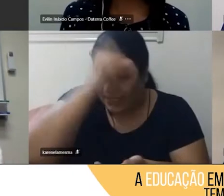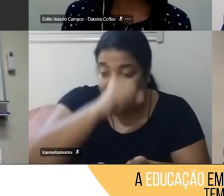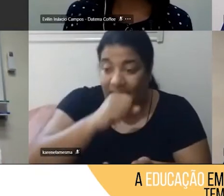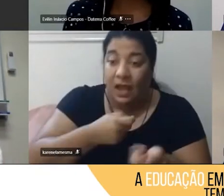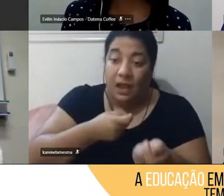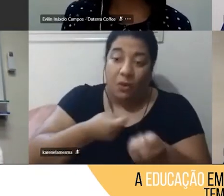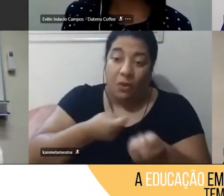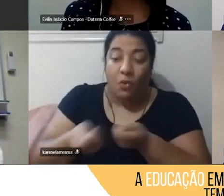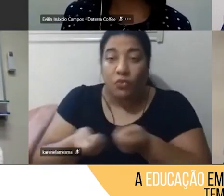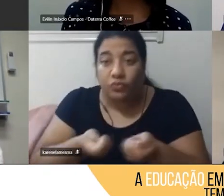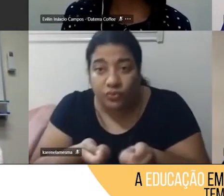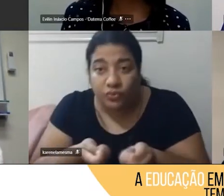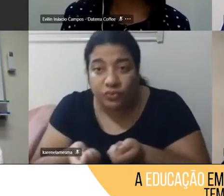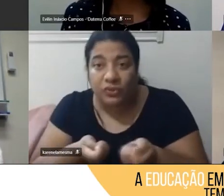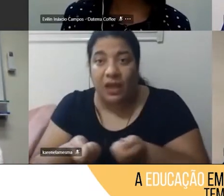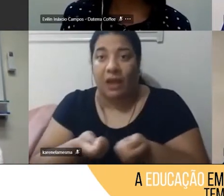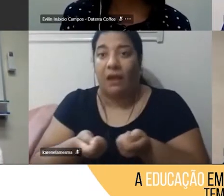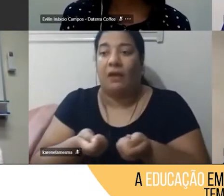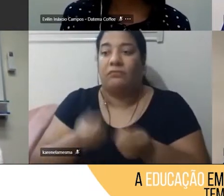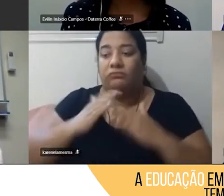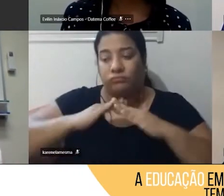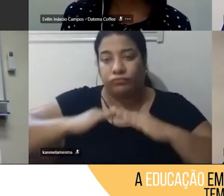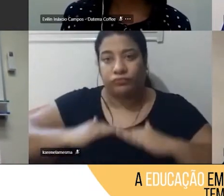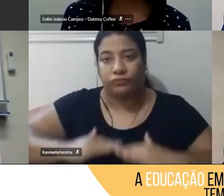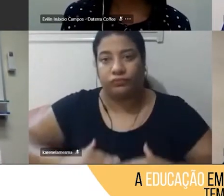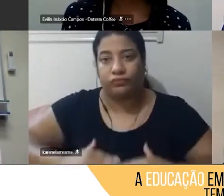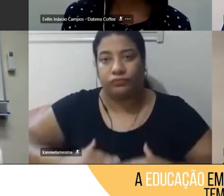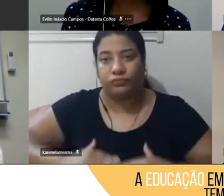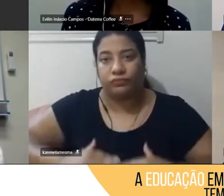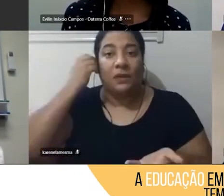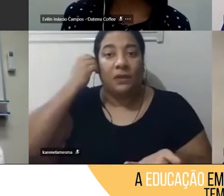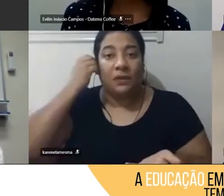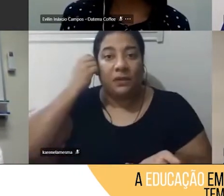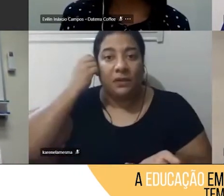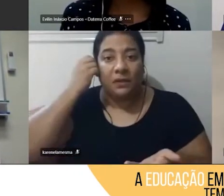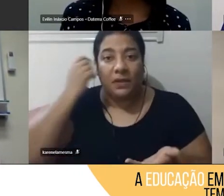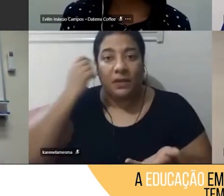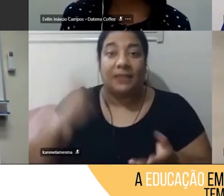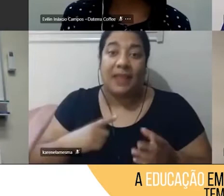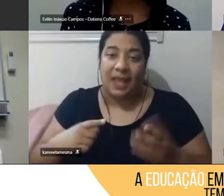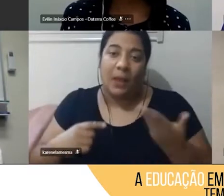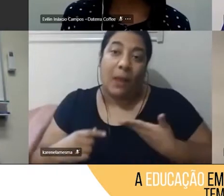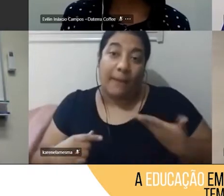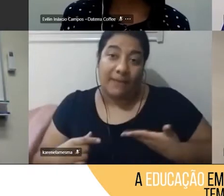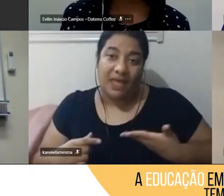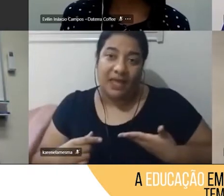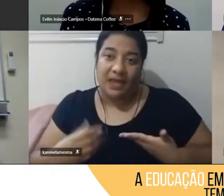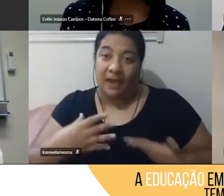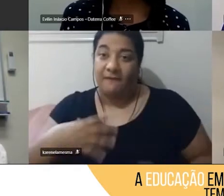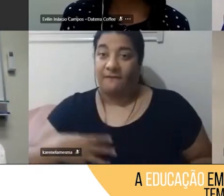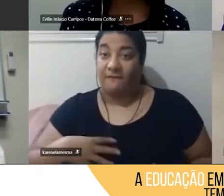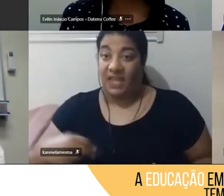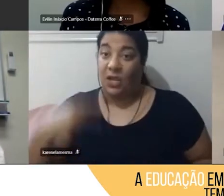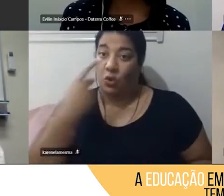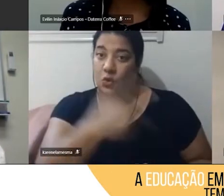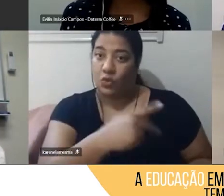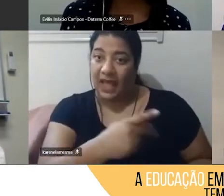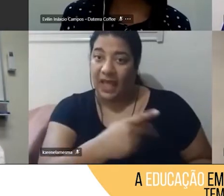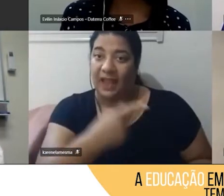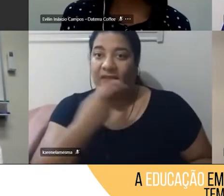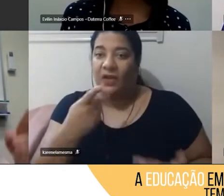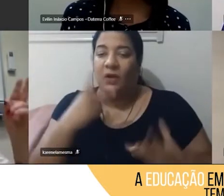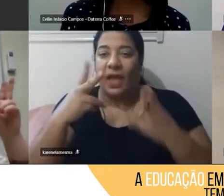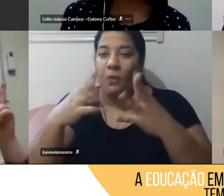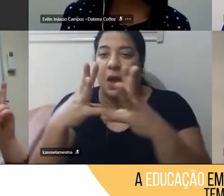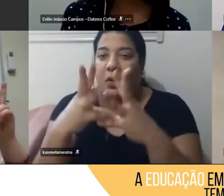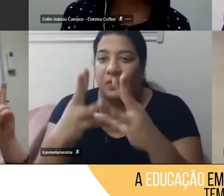gerir tudo isso, né. Tem um, o filho de uma amiga que diz, como é que a gente aprende a derreter as